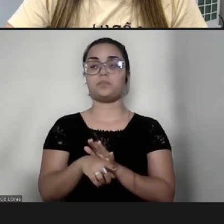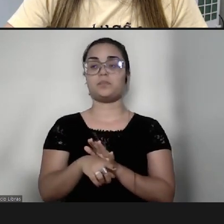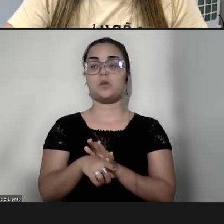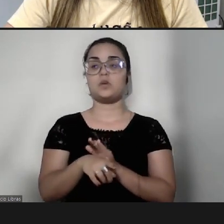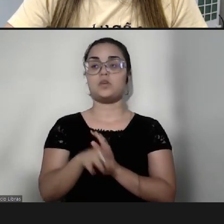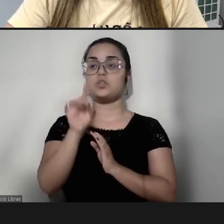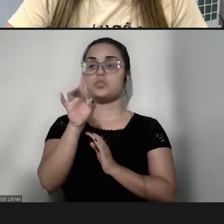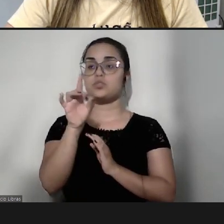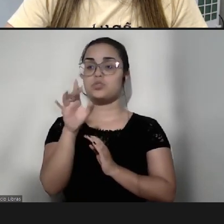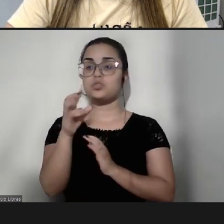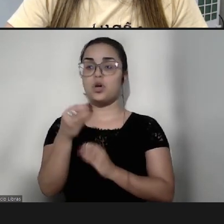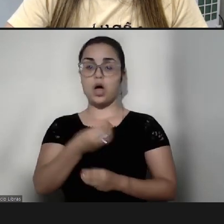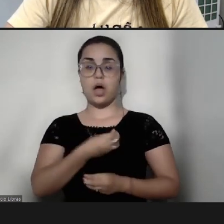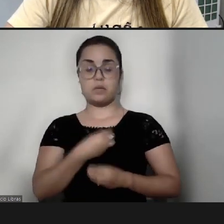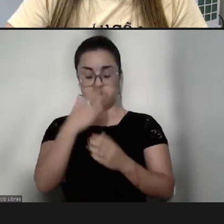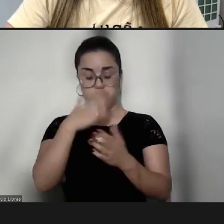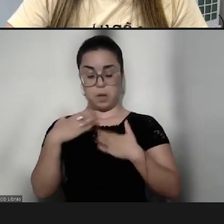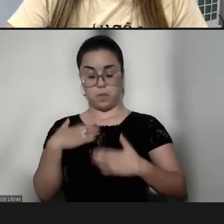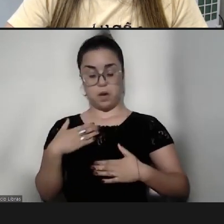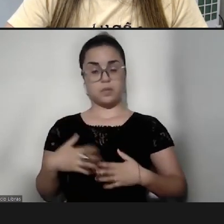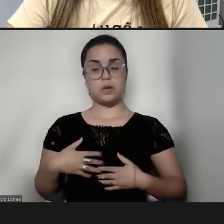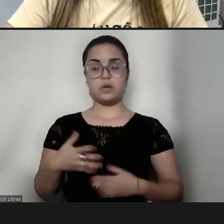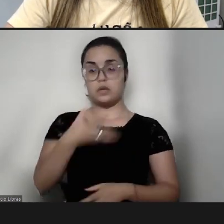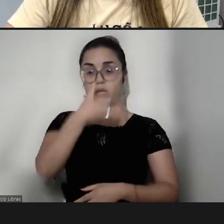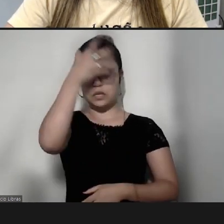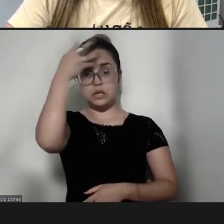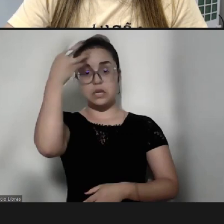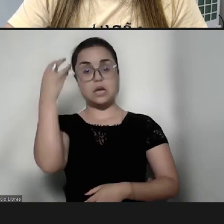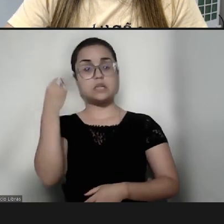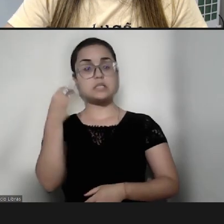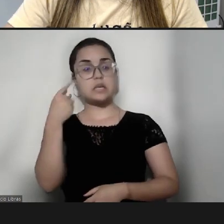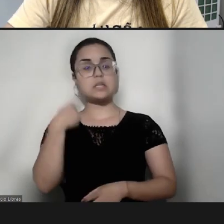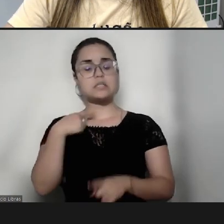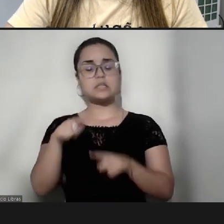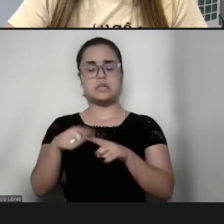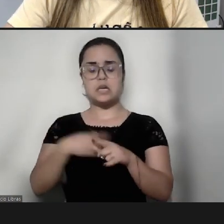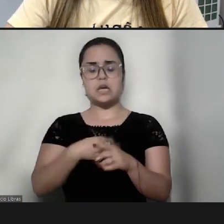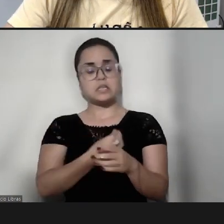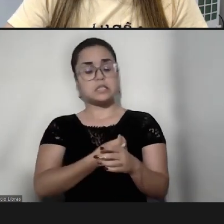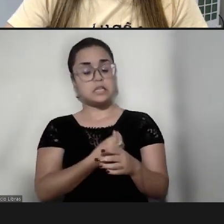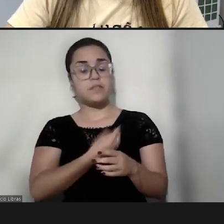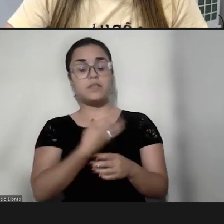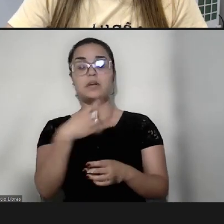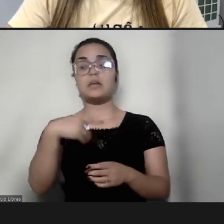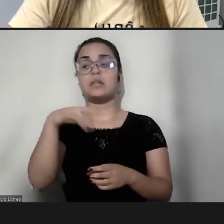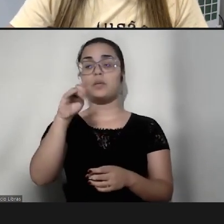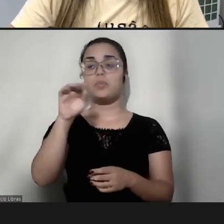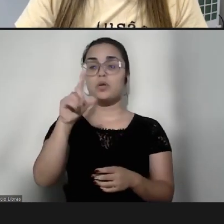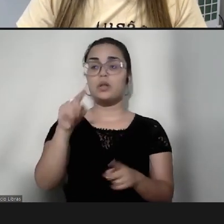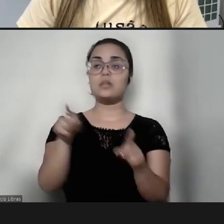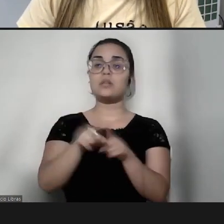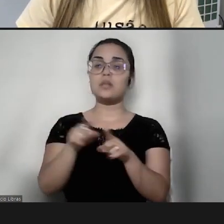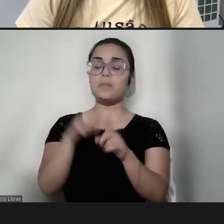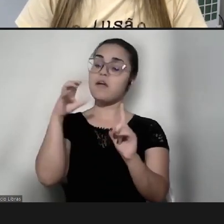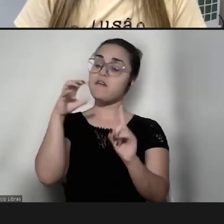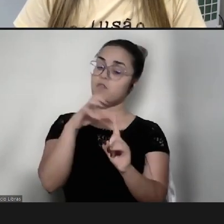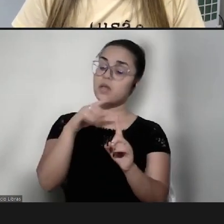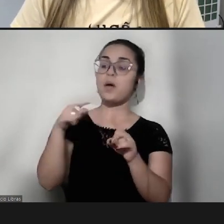questões fisiológicas, esquece que esses ritmos biológicos também são influenciados por questões emocionais,